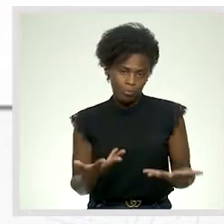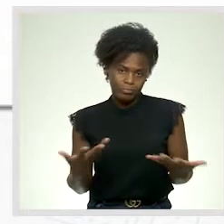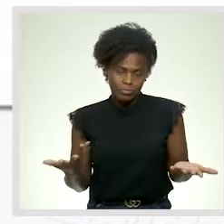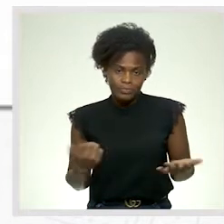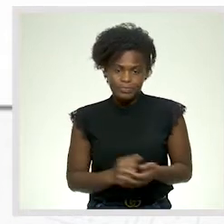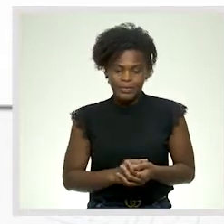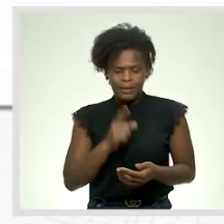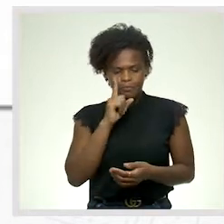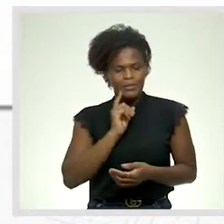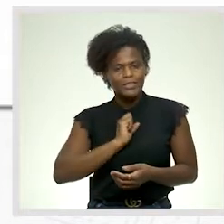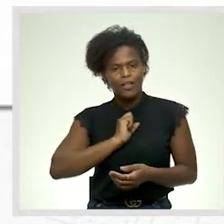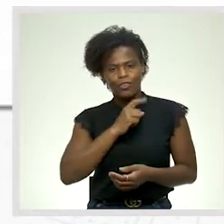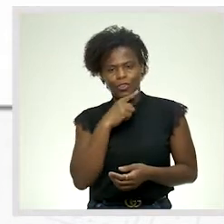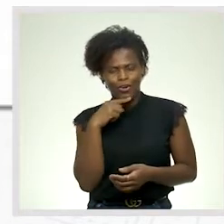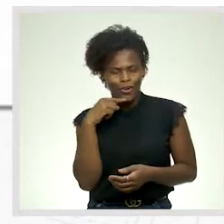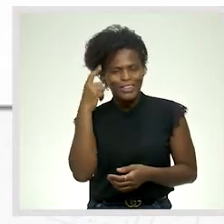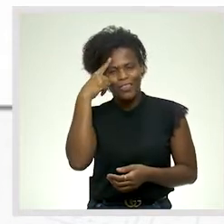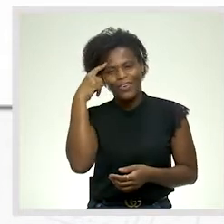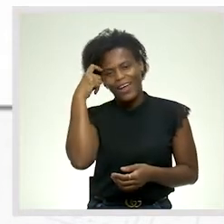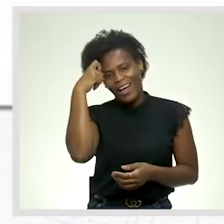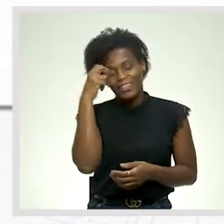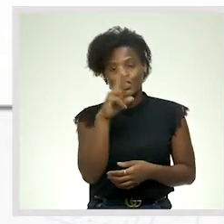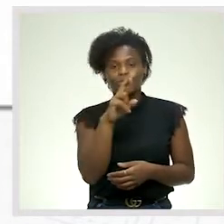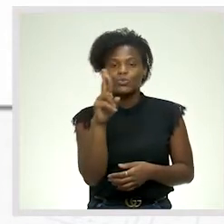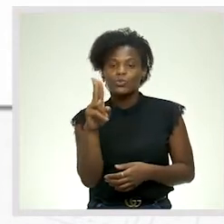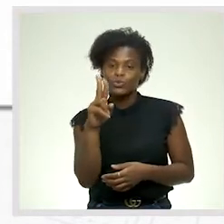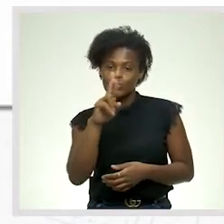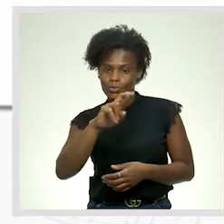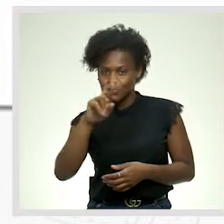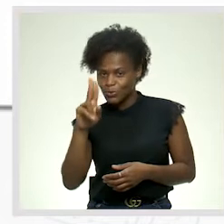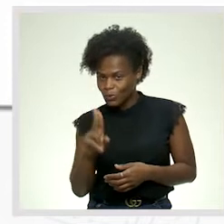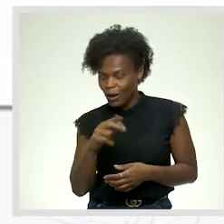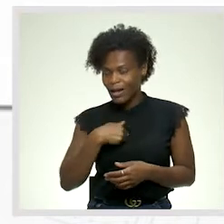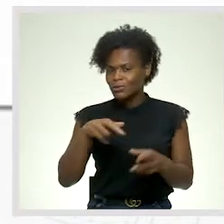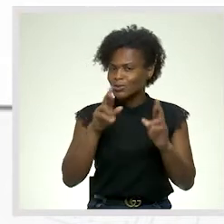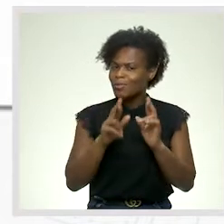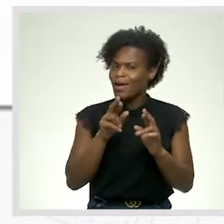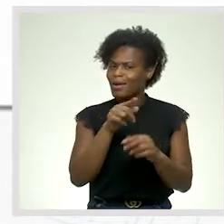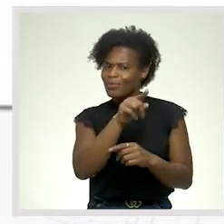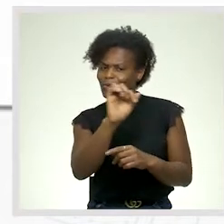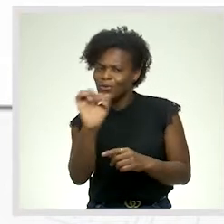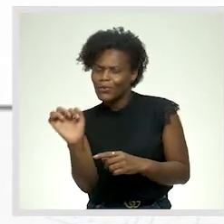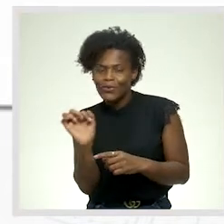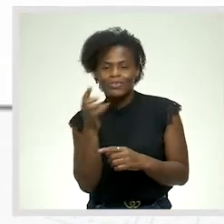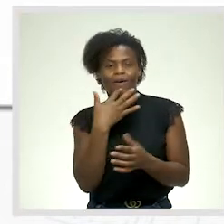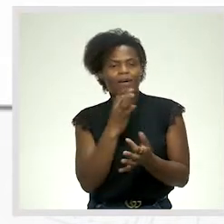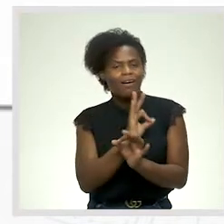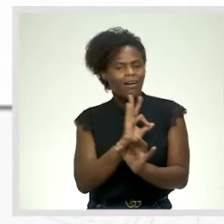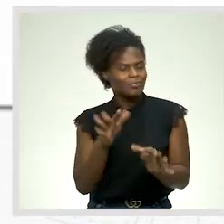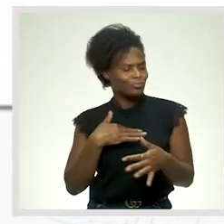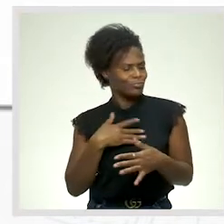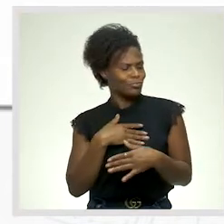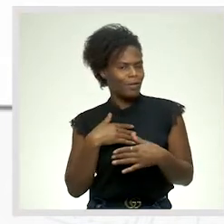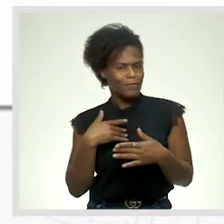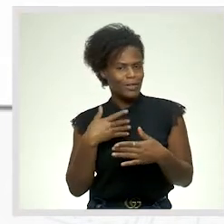Minha doce e adorada chuchu. Espero que estejas gozando de uma ótima e perfeita saúde